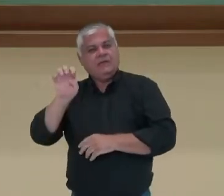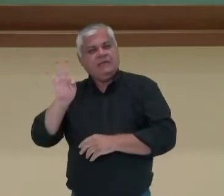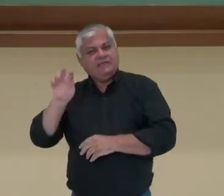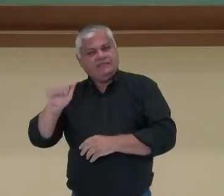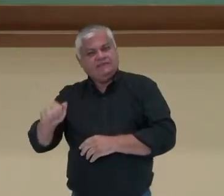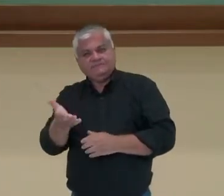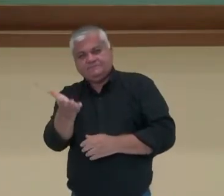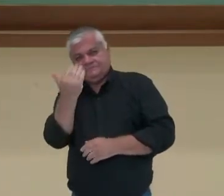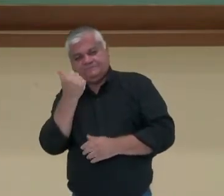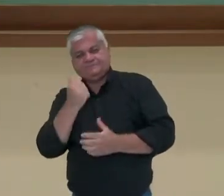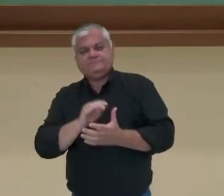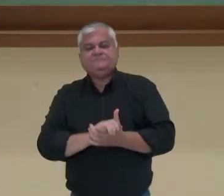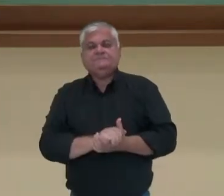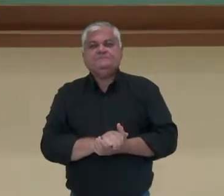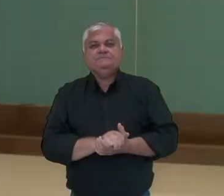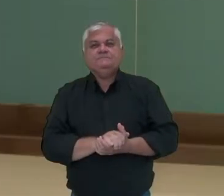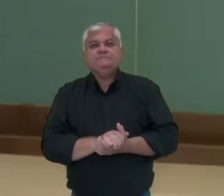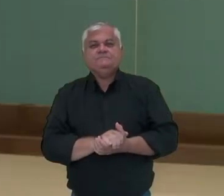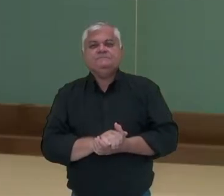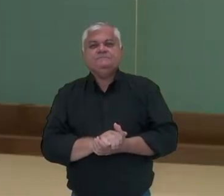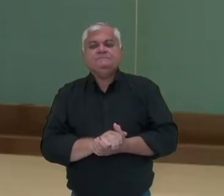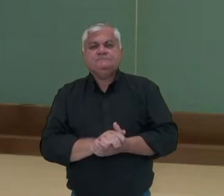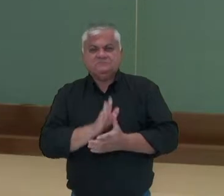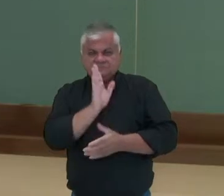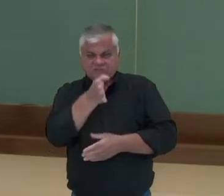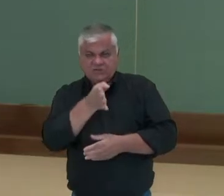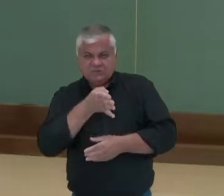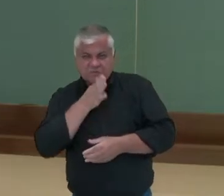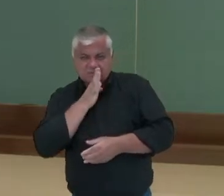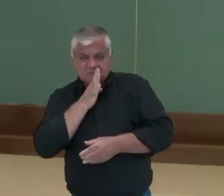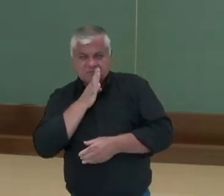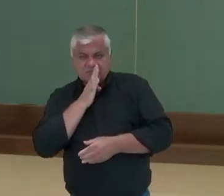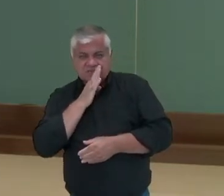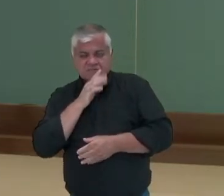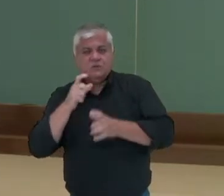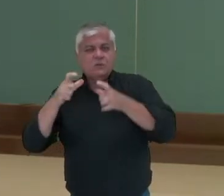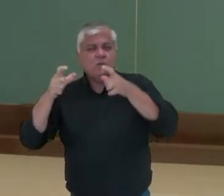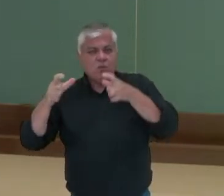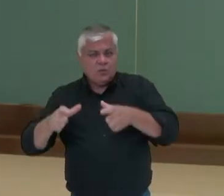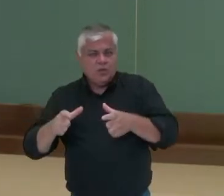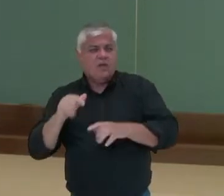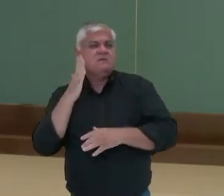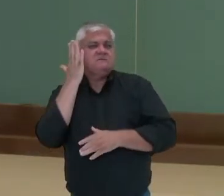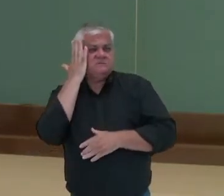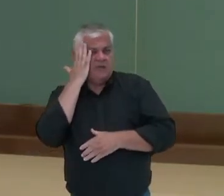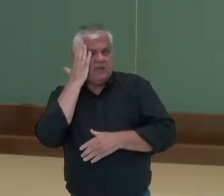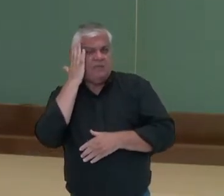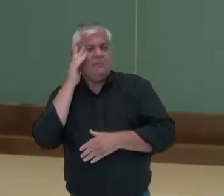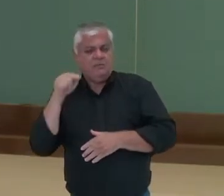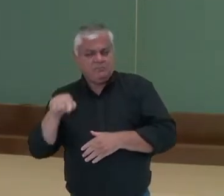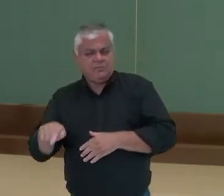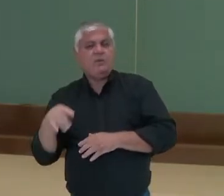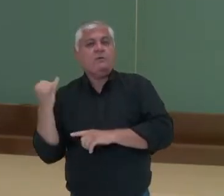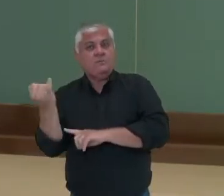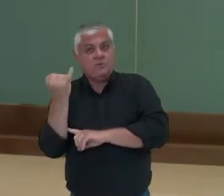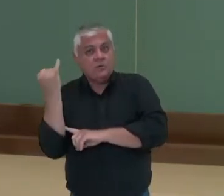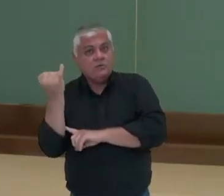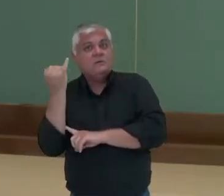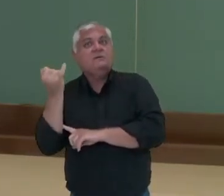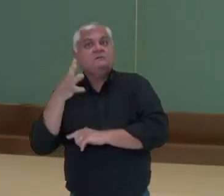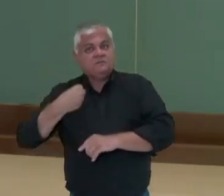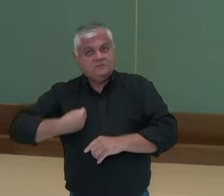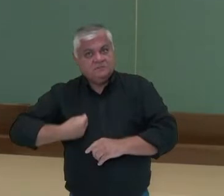acompanhem comigo. Você já ouviu falar sobre a ETA? Você já sabe a importância dela no seu cotidiano?